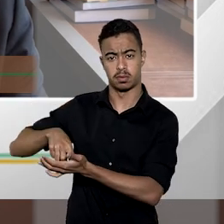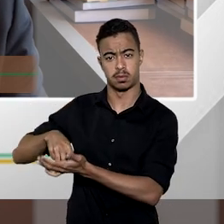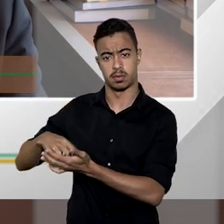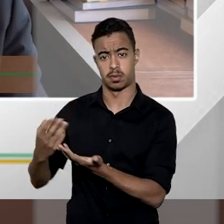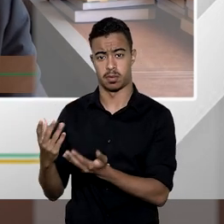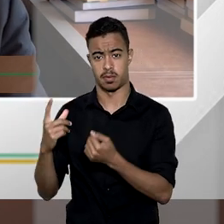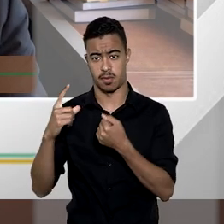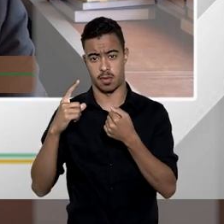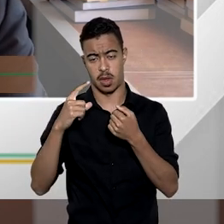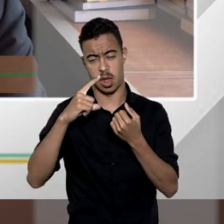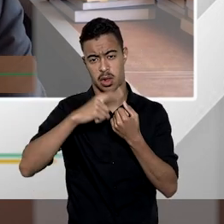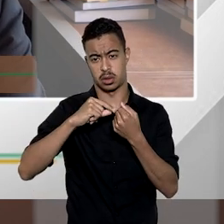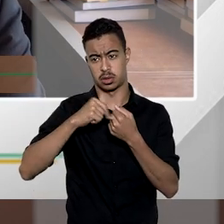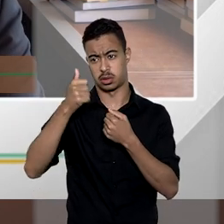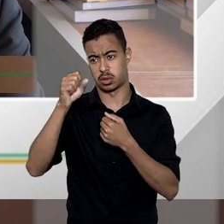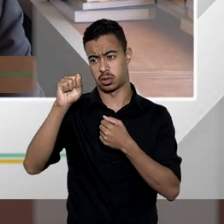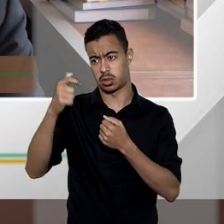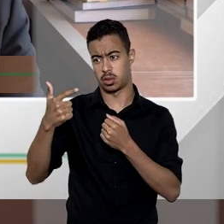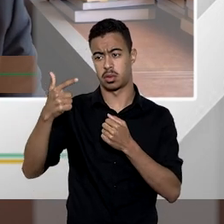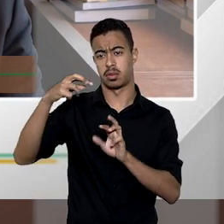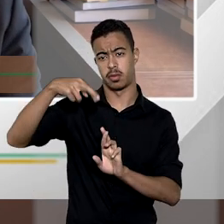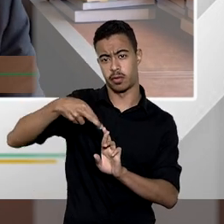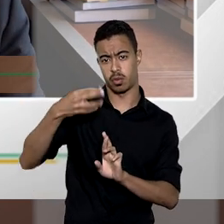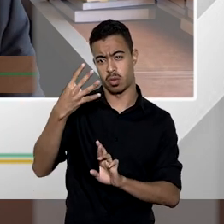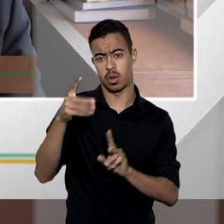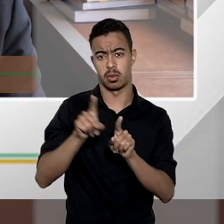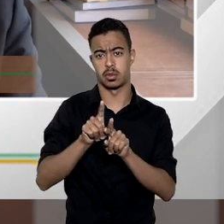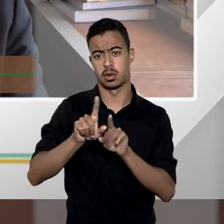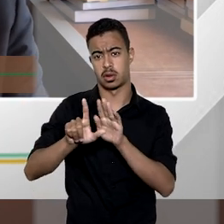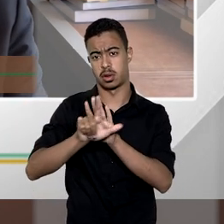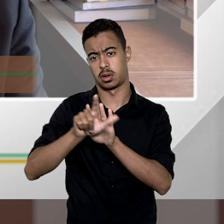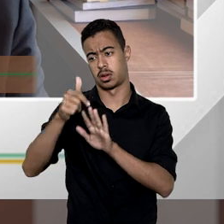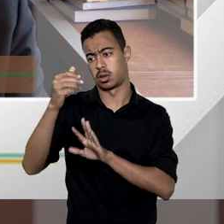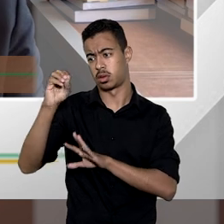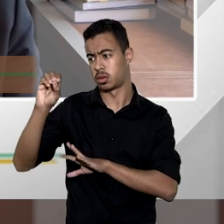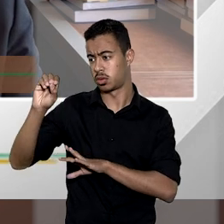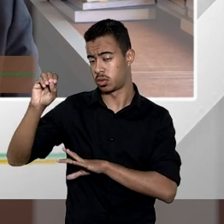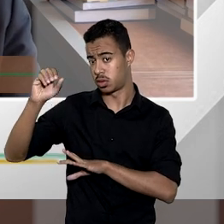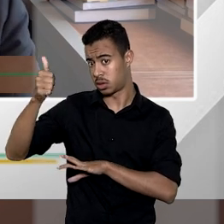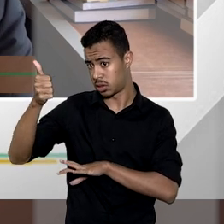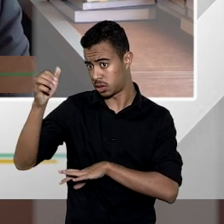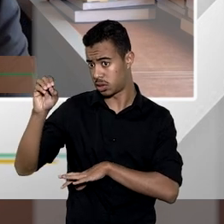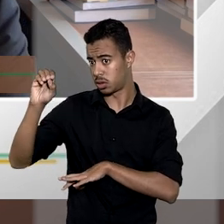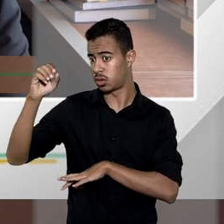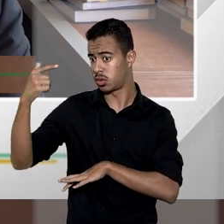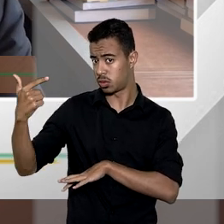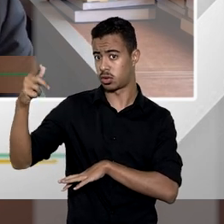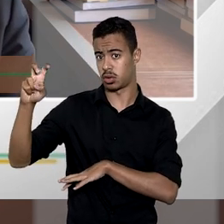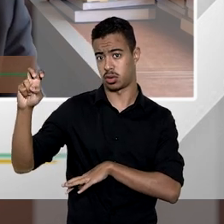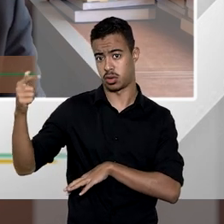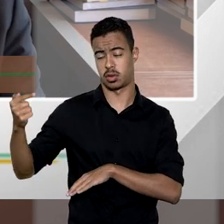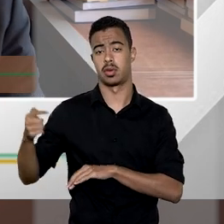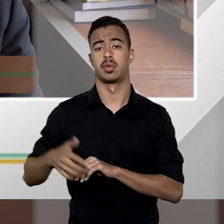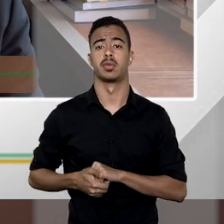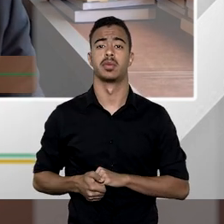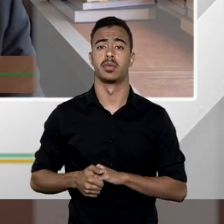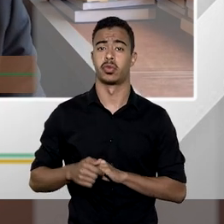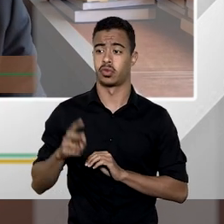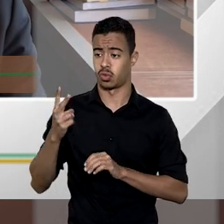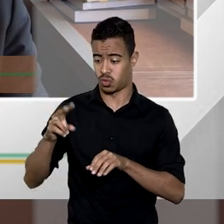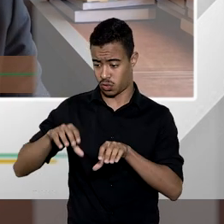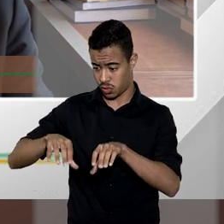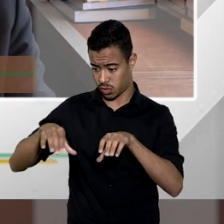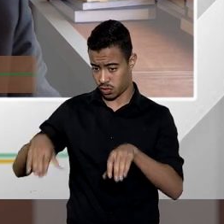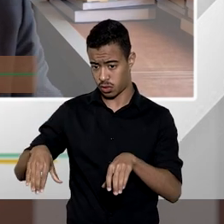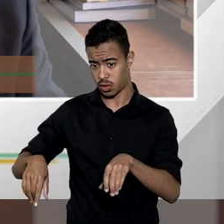4º e na lei 10.257 o estatuto da cidade estas por reforma agrária a desapropriação sanção